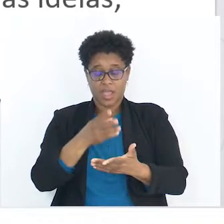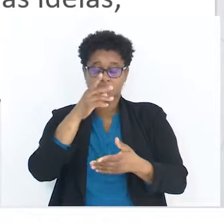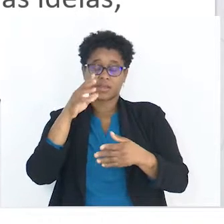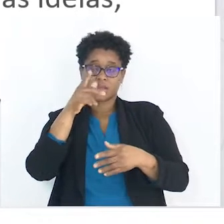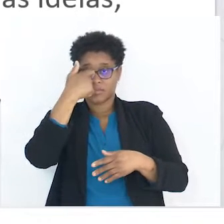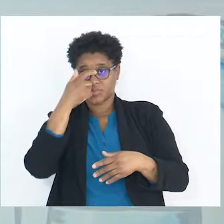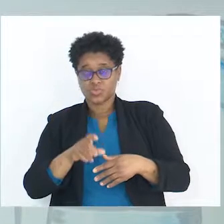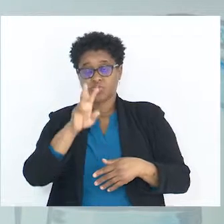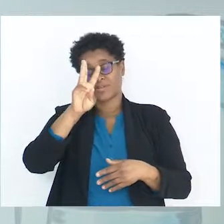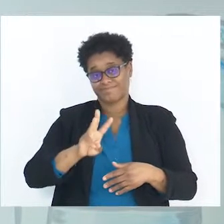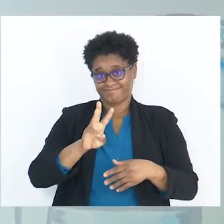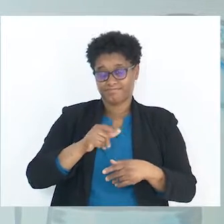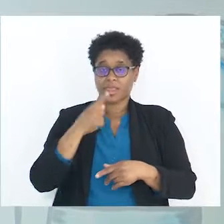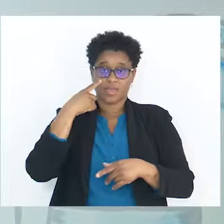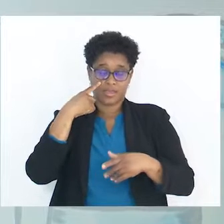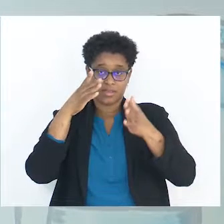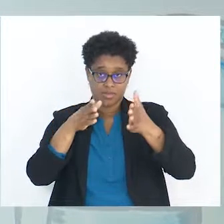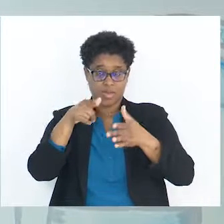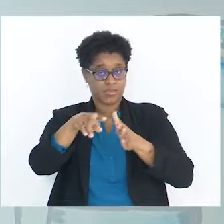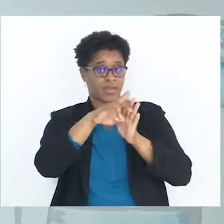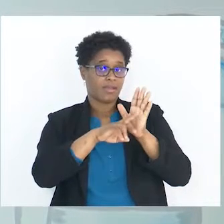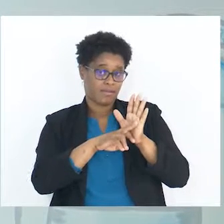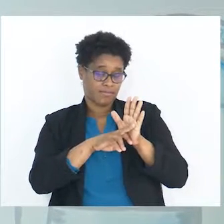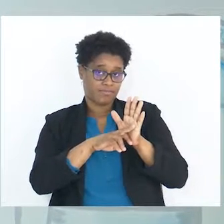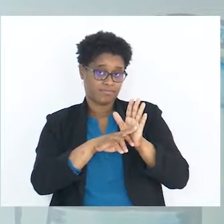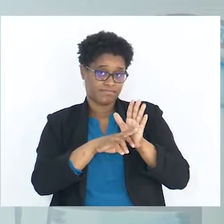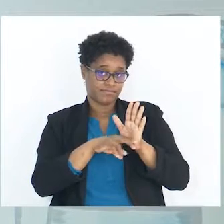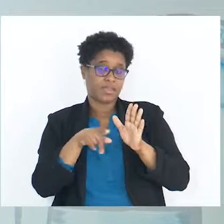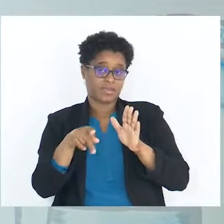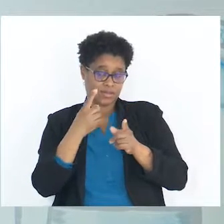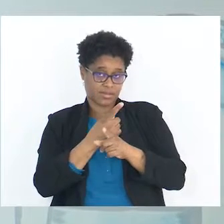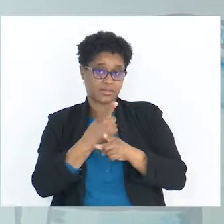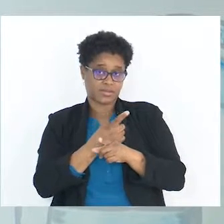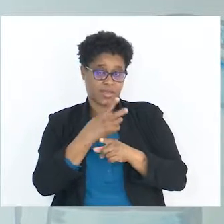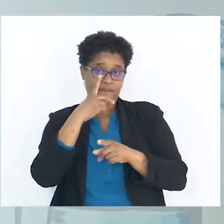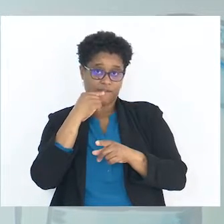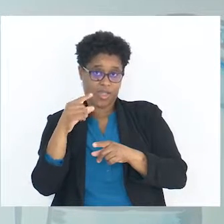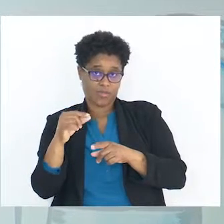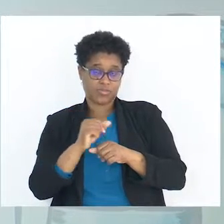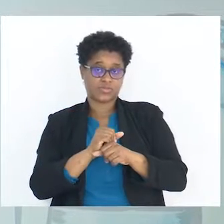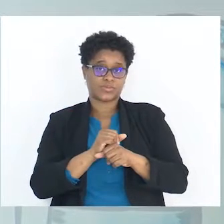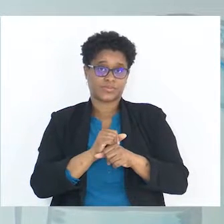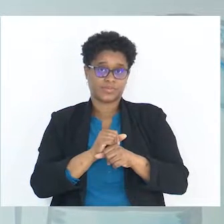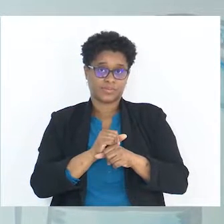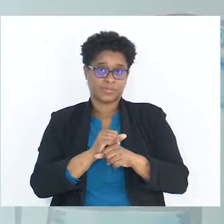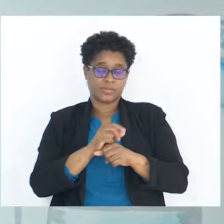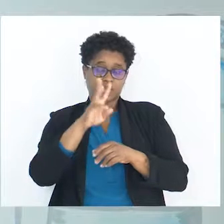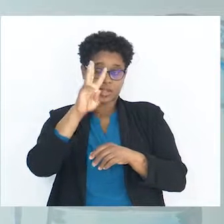terceira pessoa. Atenção a esta regra e esta característica. Verbos